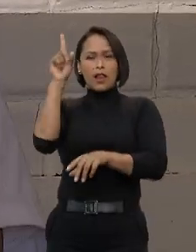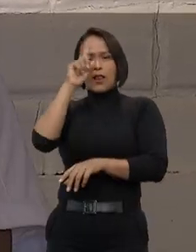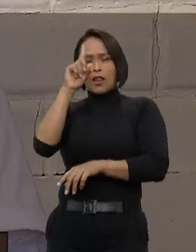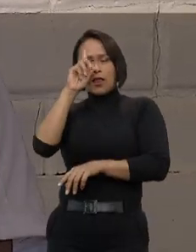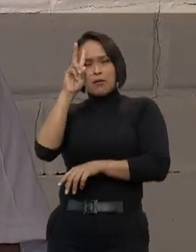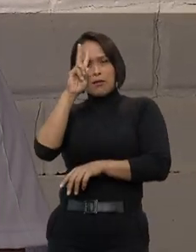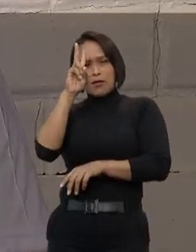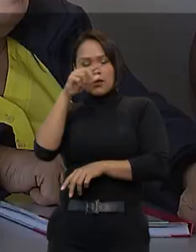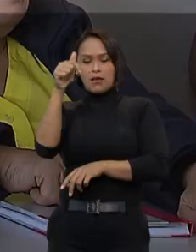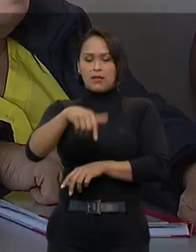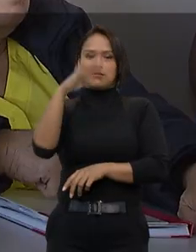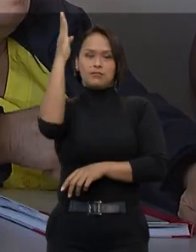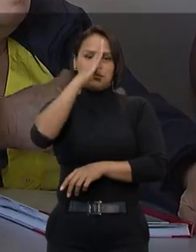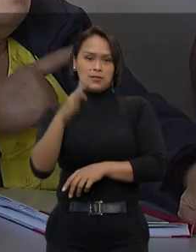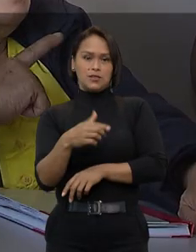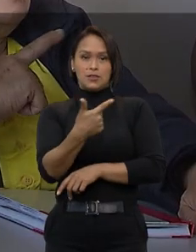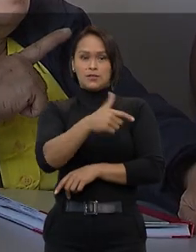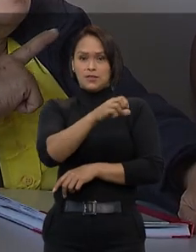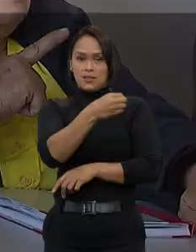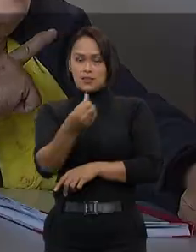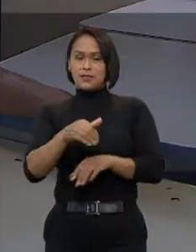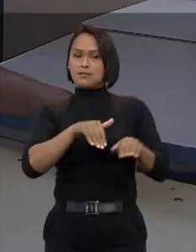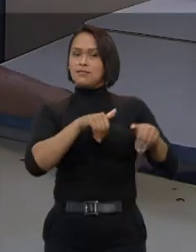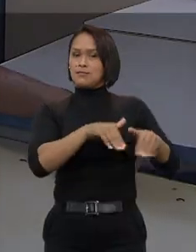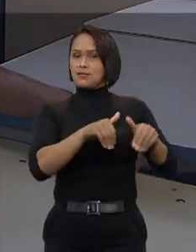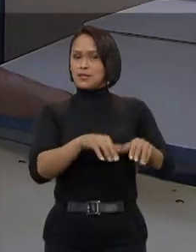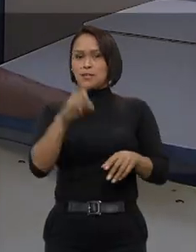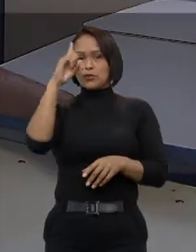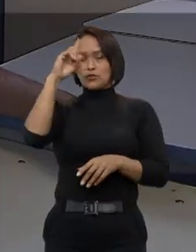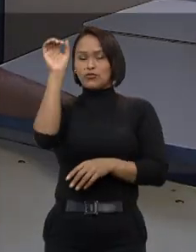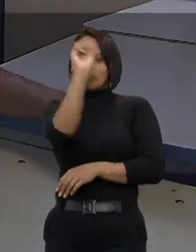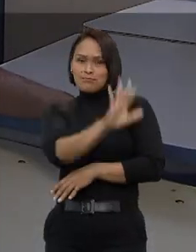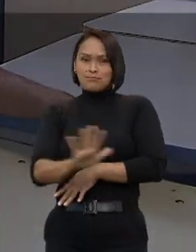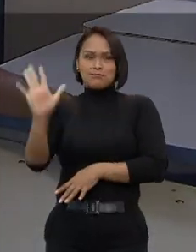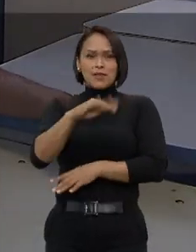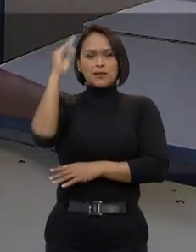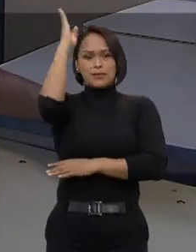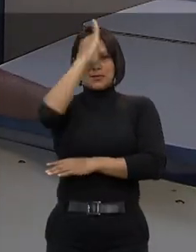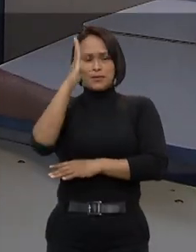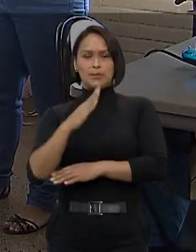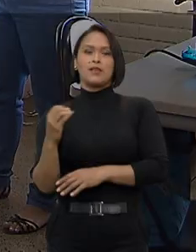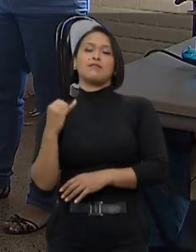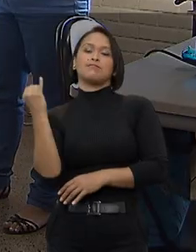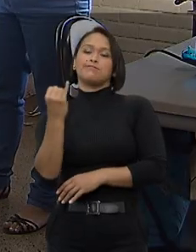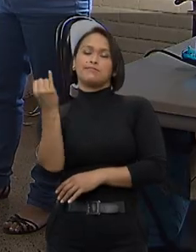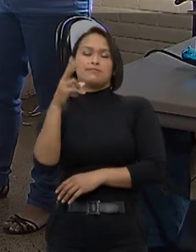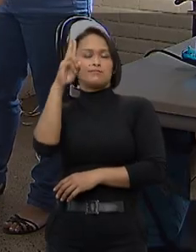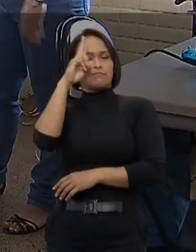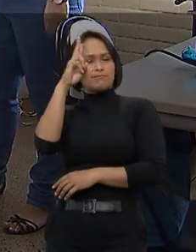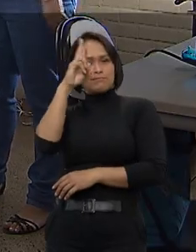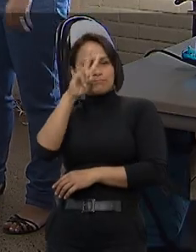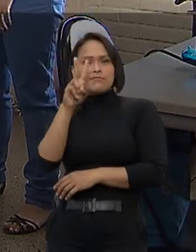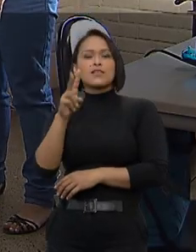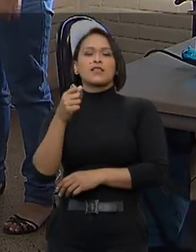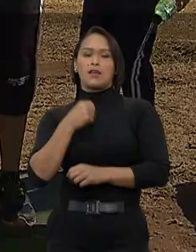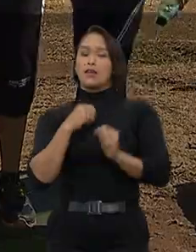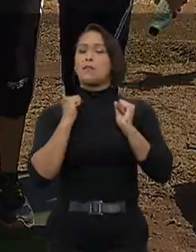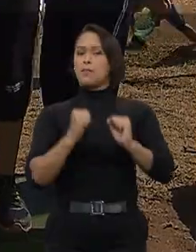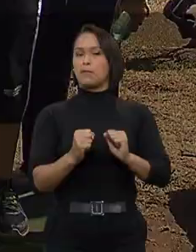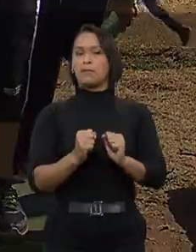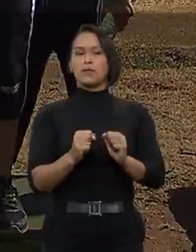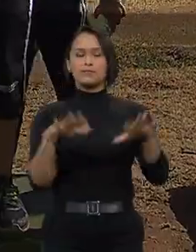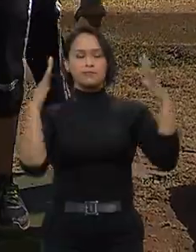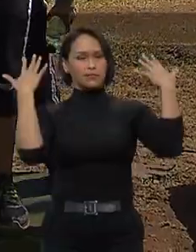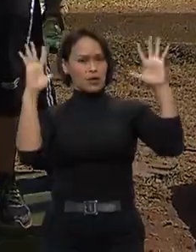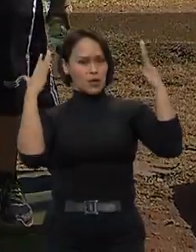inclusão é relembrada no Brasil no dia 26 de setembro, dia nacional do surdo. Uma data que propõe reflexão e